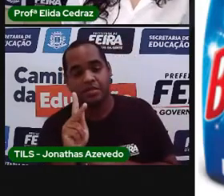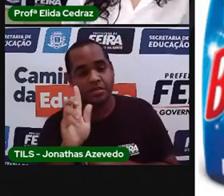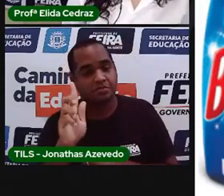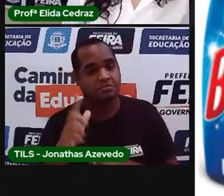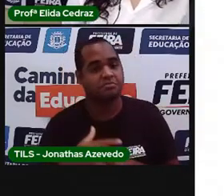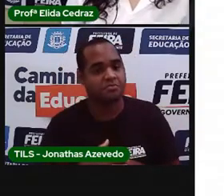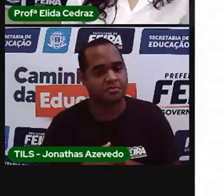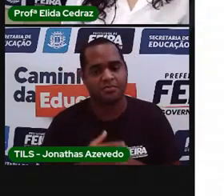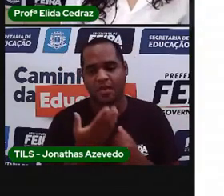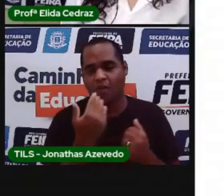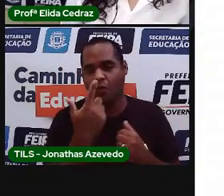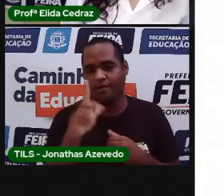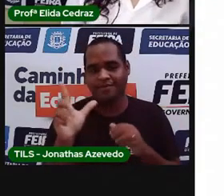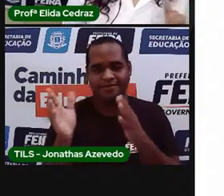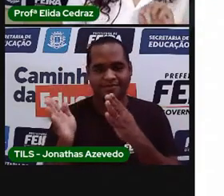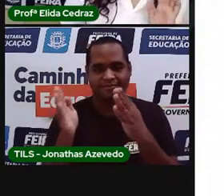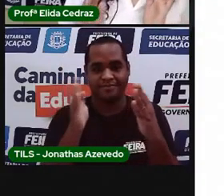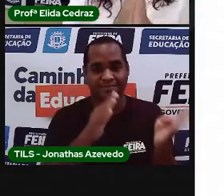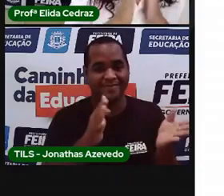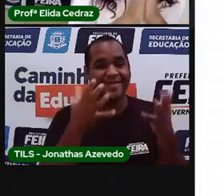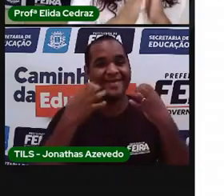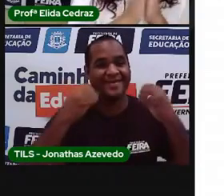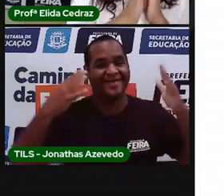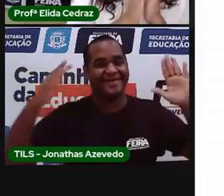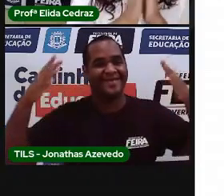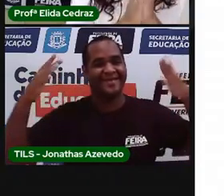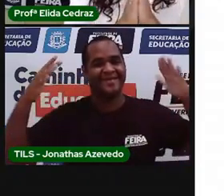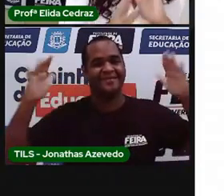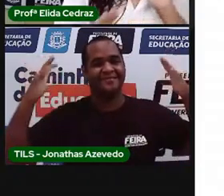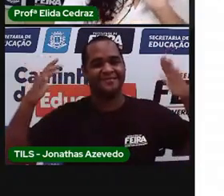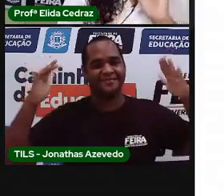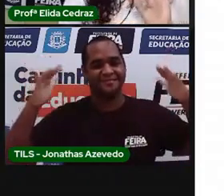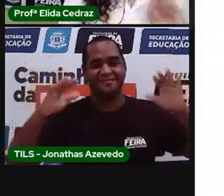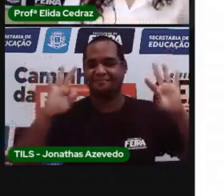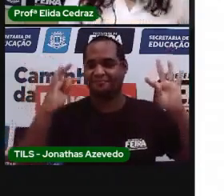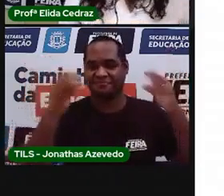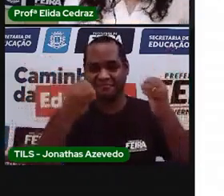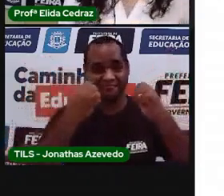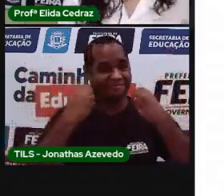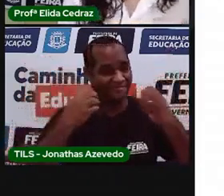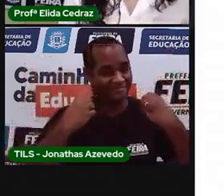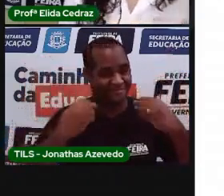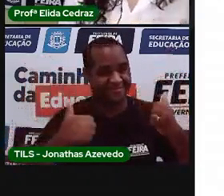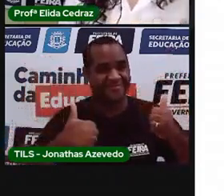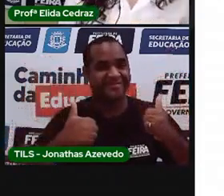Vamos para o próximo slide. Oh, parabéns! Mas você acertou todos.